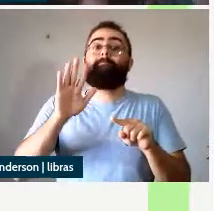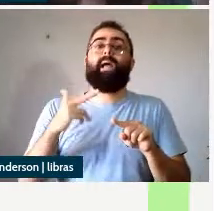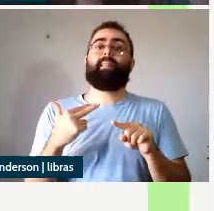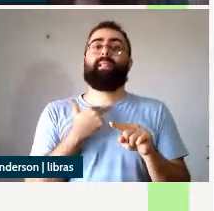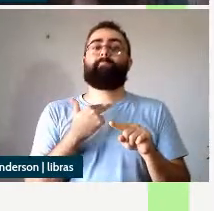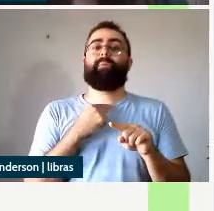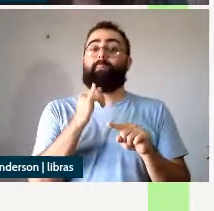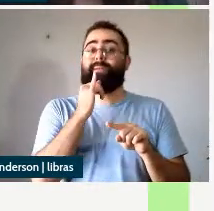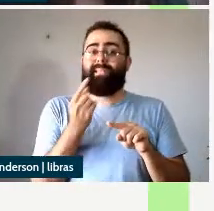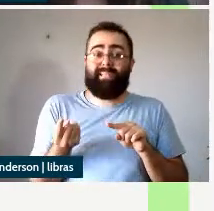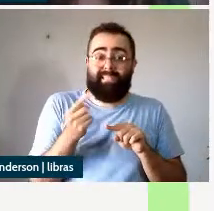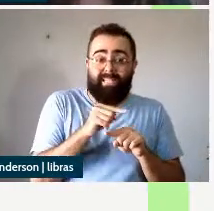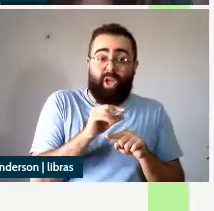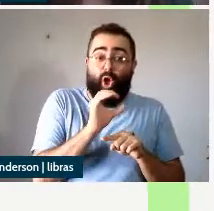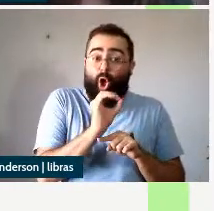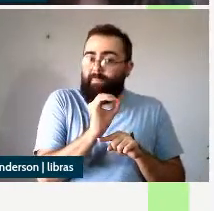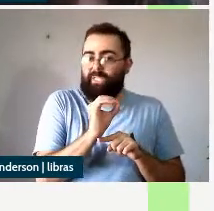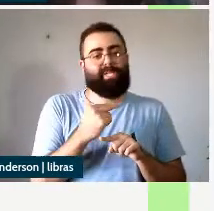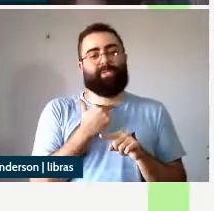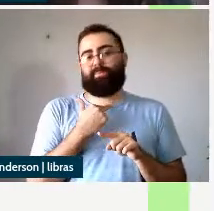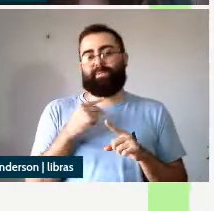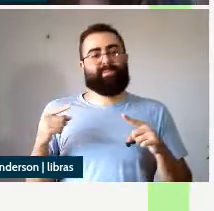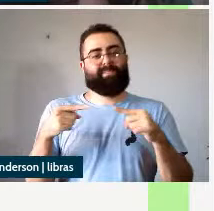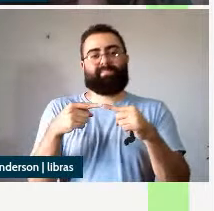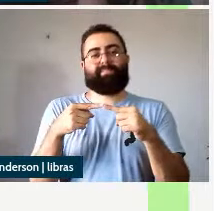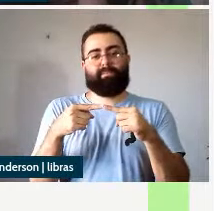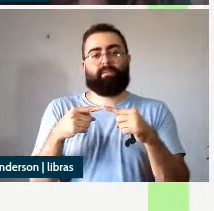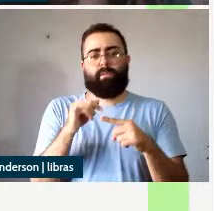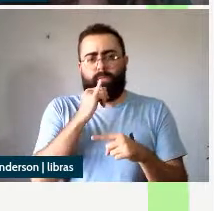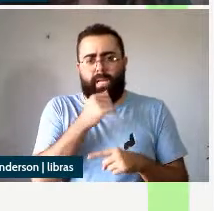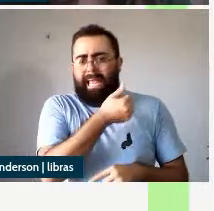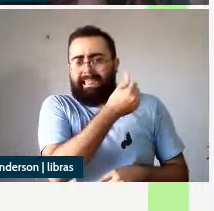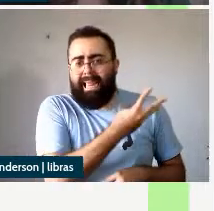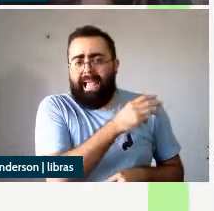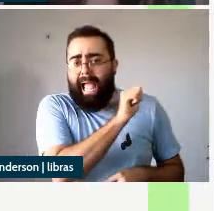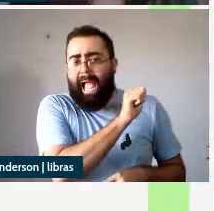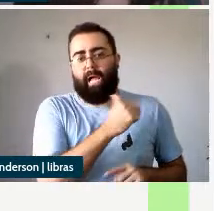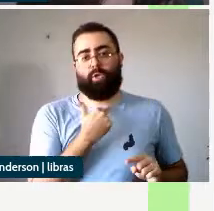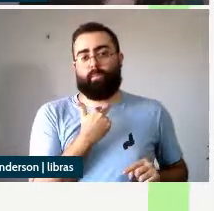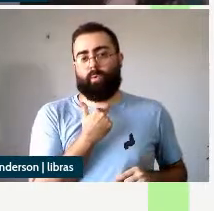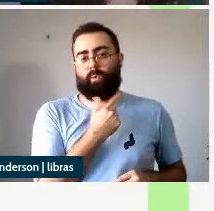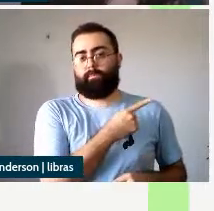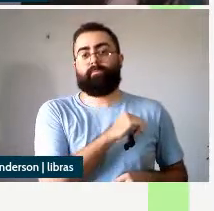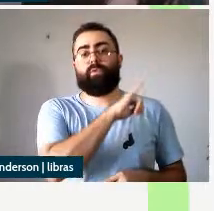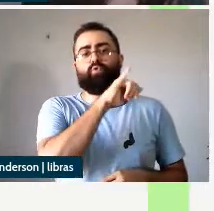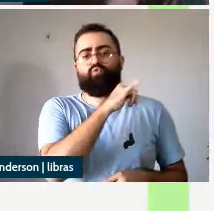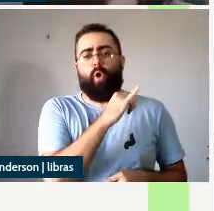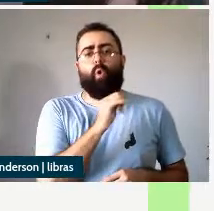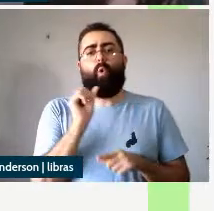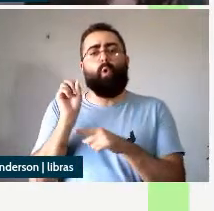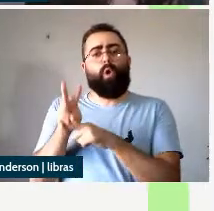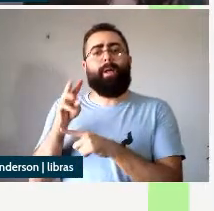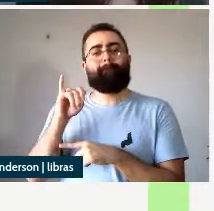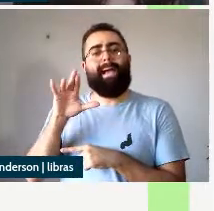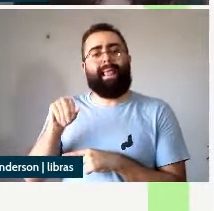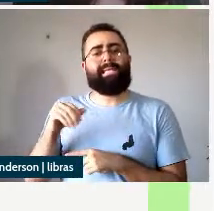objeto da oração matriz então não podemos ter 13a o João contratou a Maria satisfeita com ela